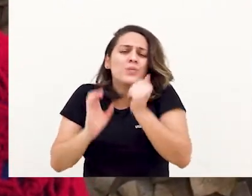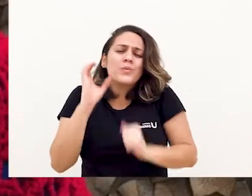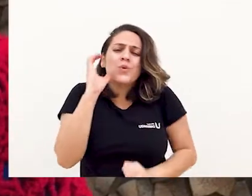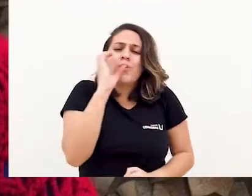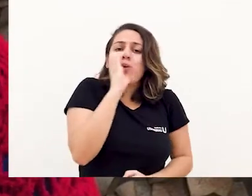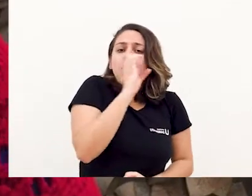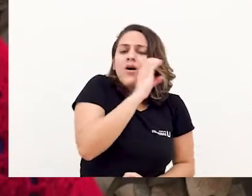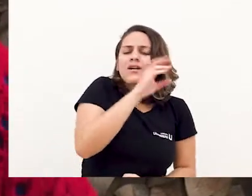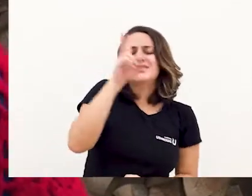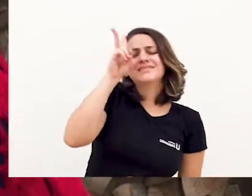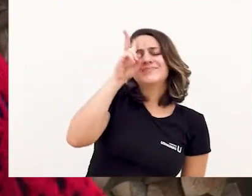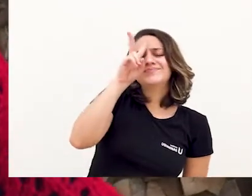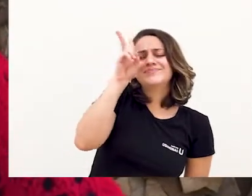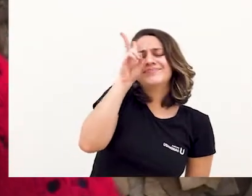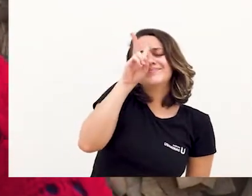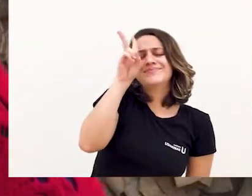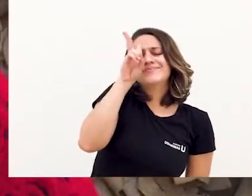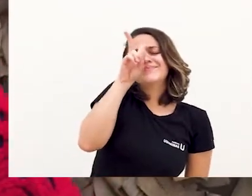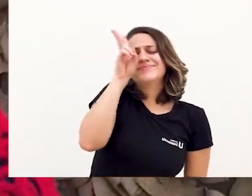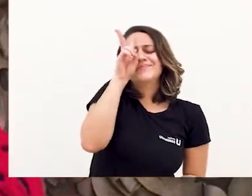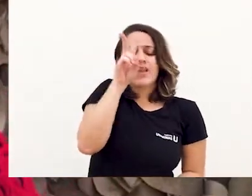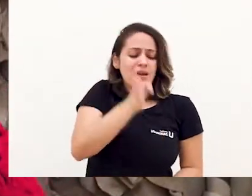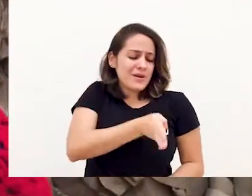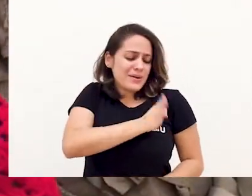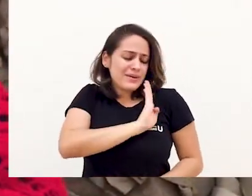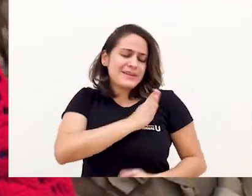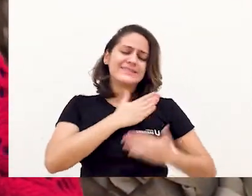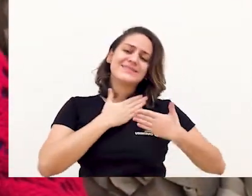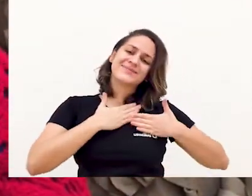histórias para aquecer o coração.